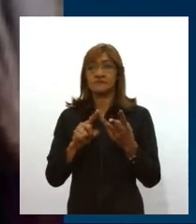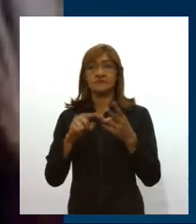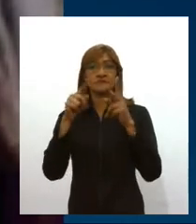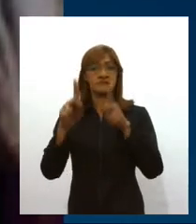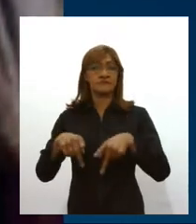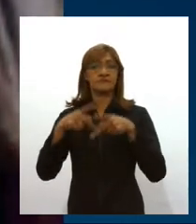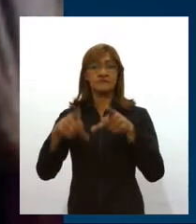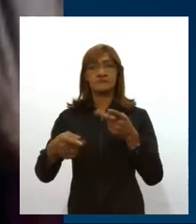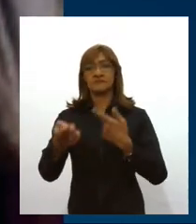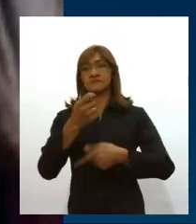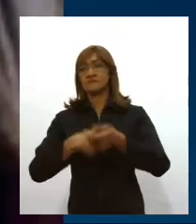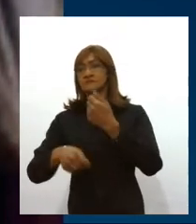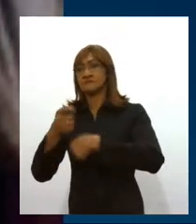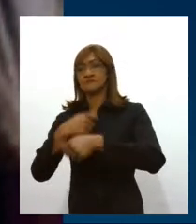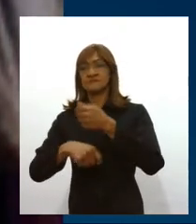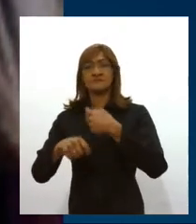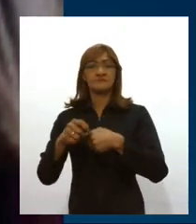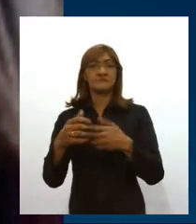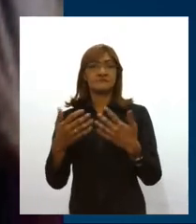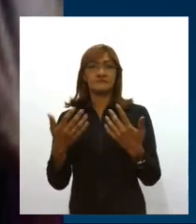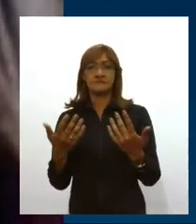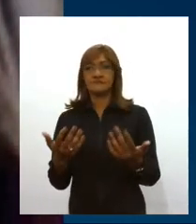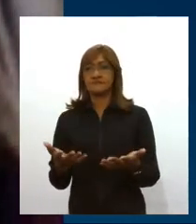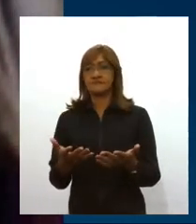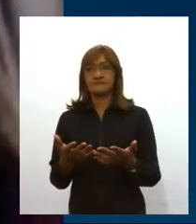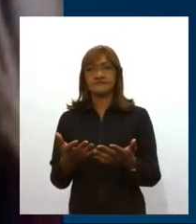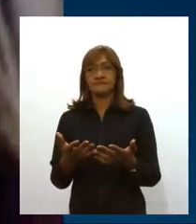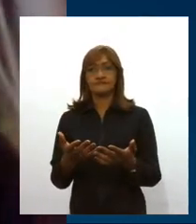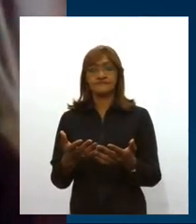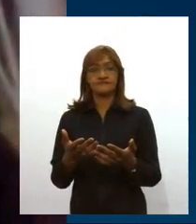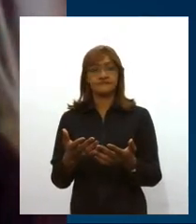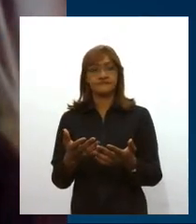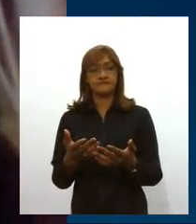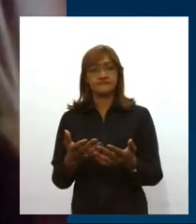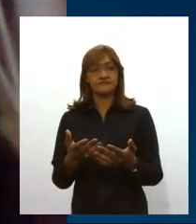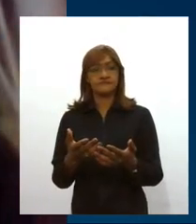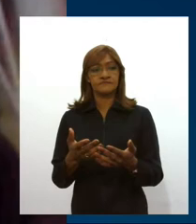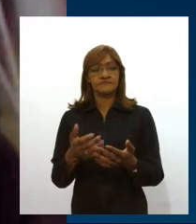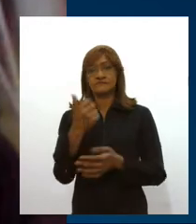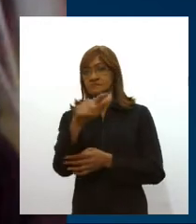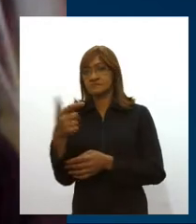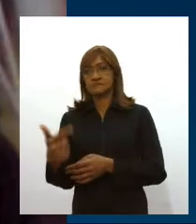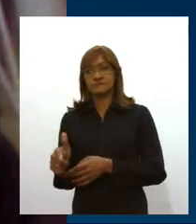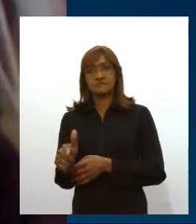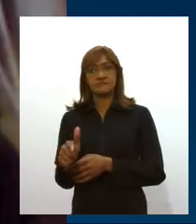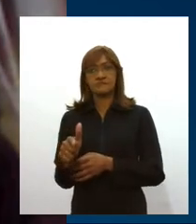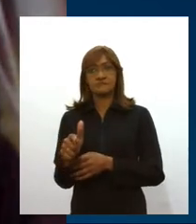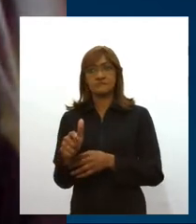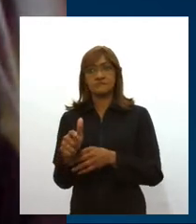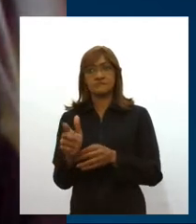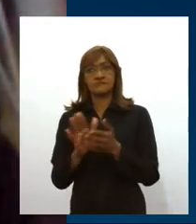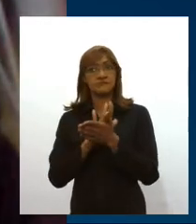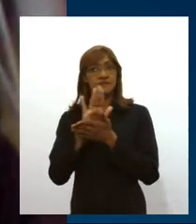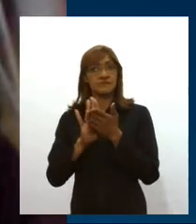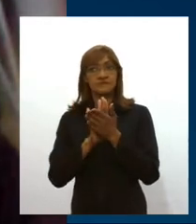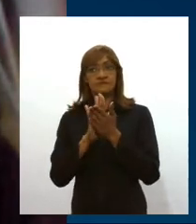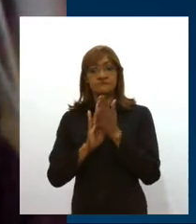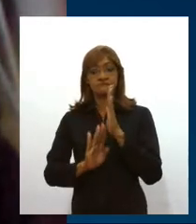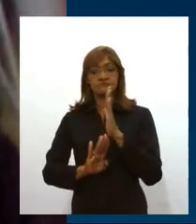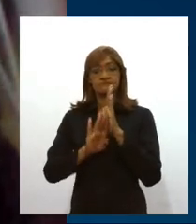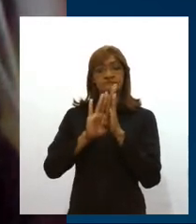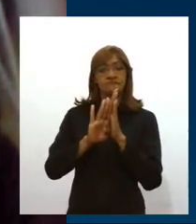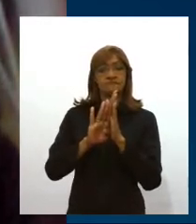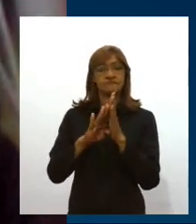comércios, isso não impactou, isso não houve uma segunda onda até agora. E nós já